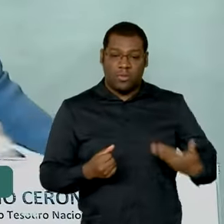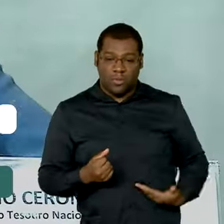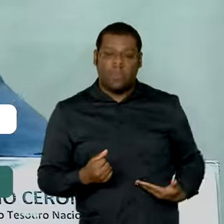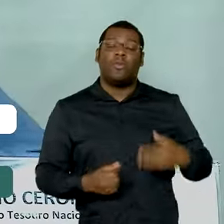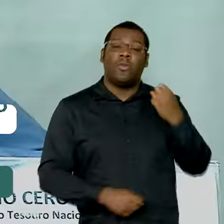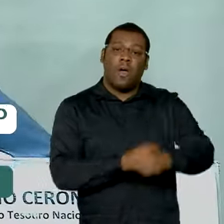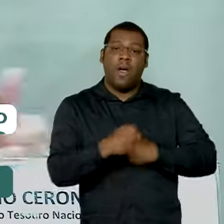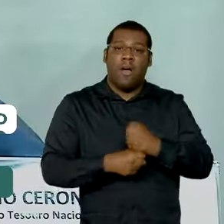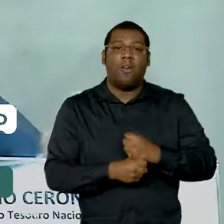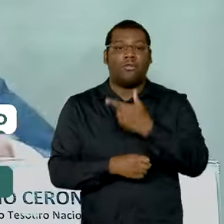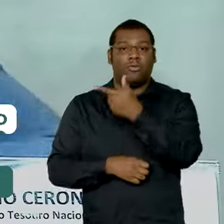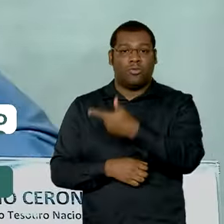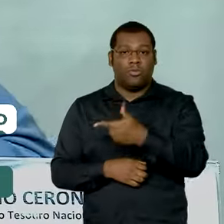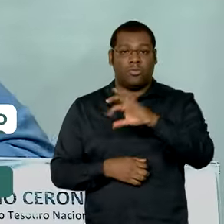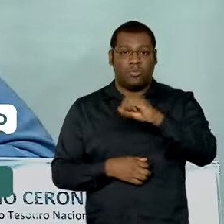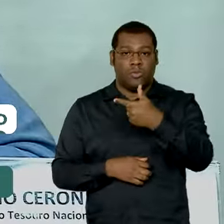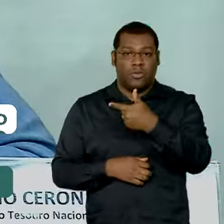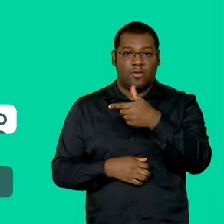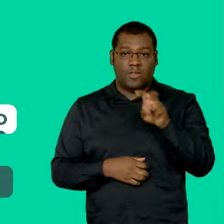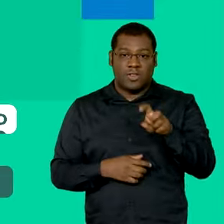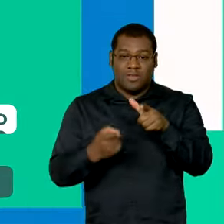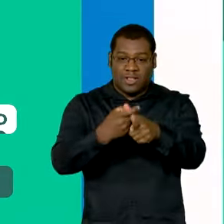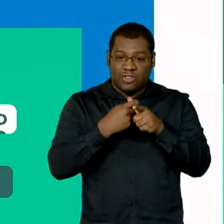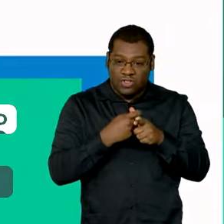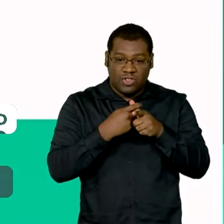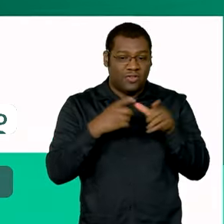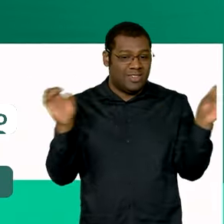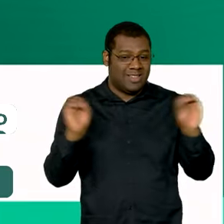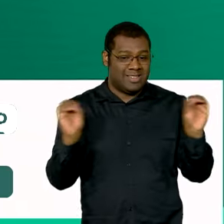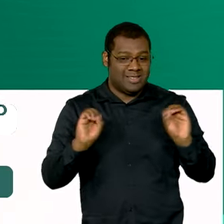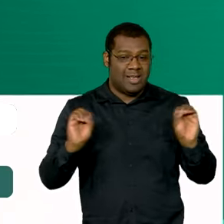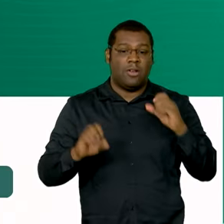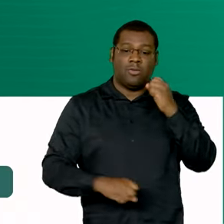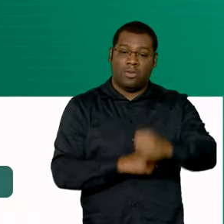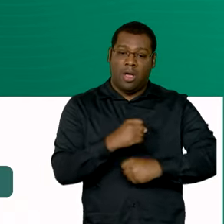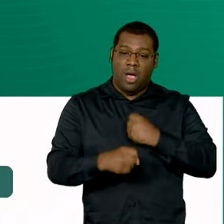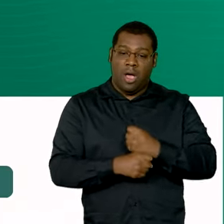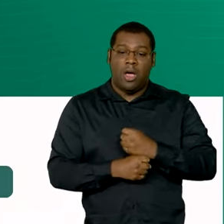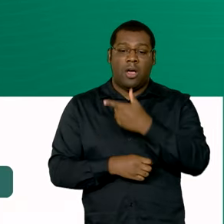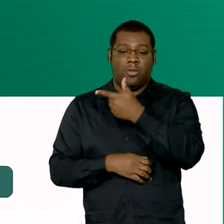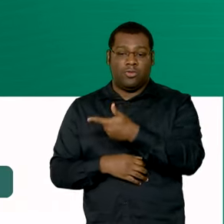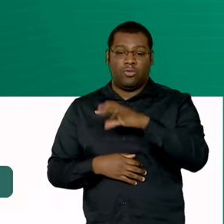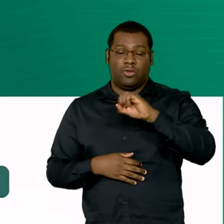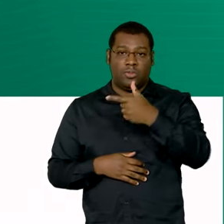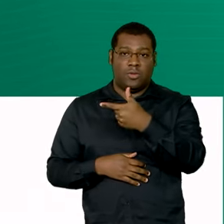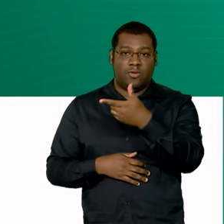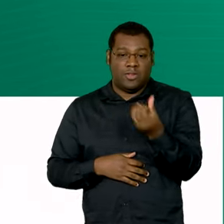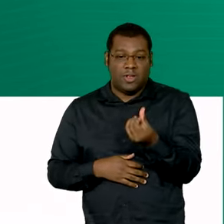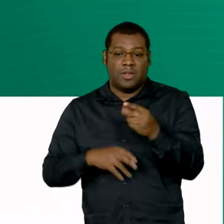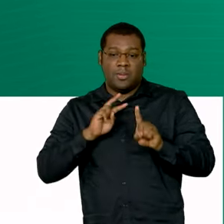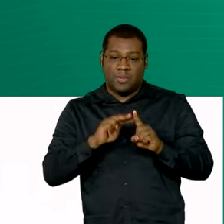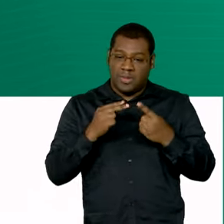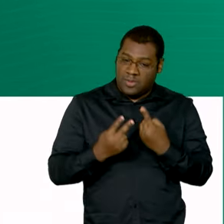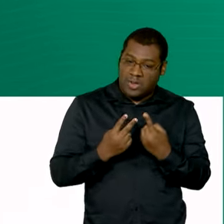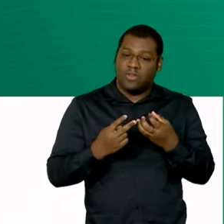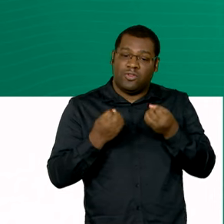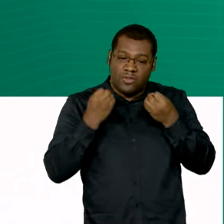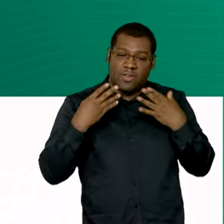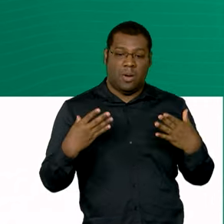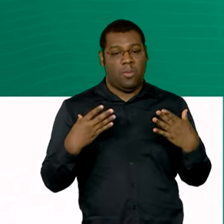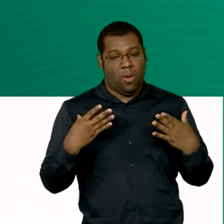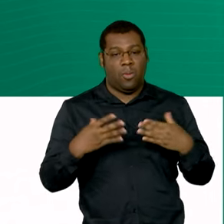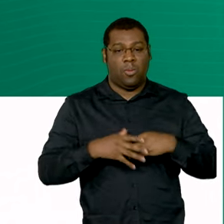2025 com déficit zero. A partir de 2026, são esperados resultados positivos,